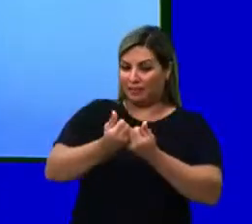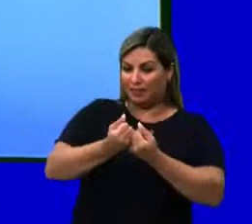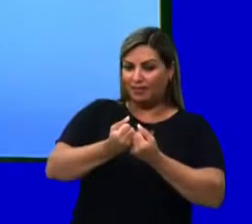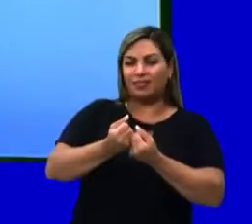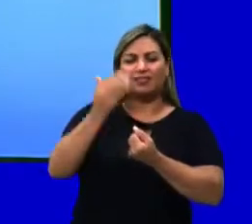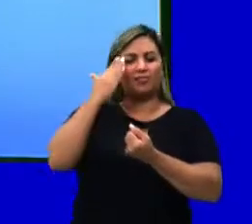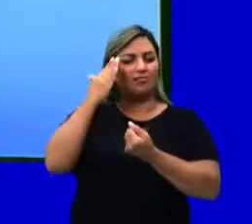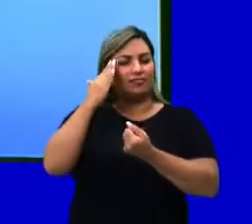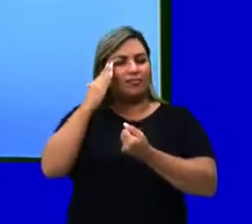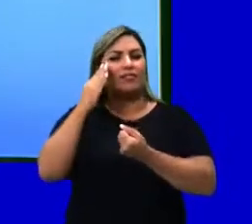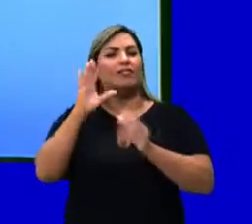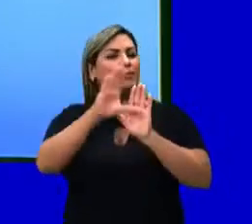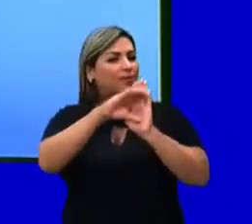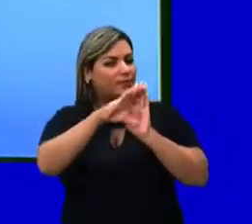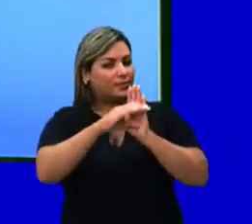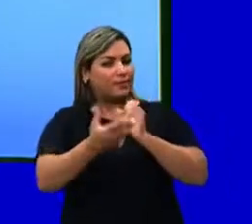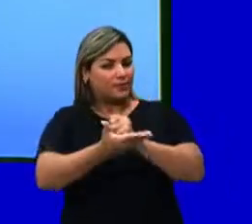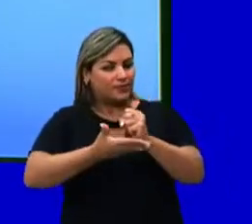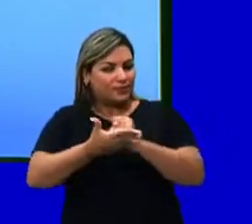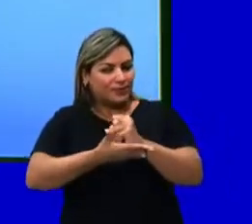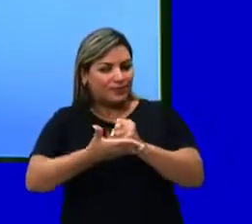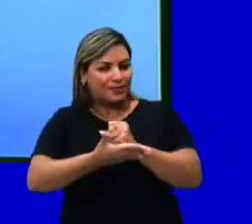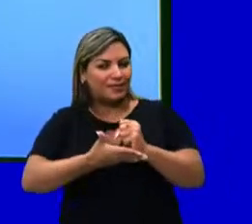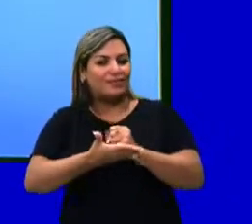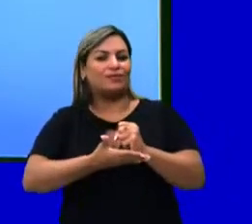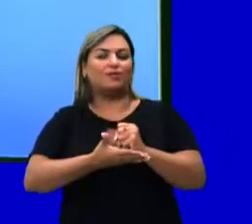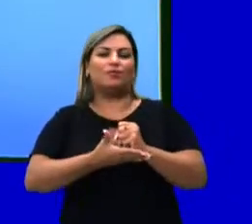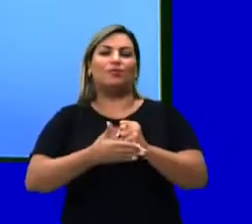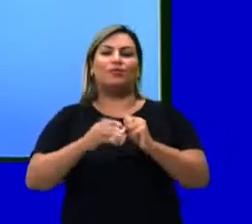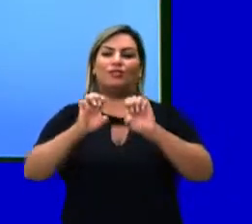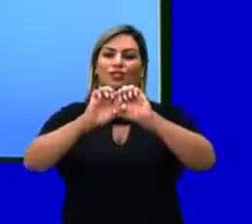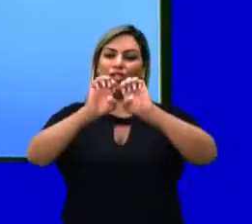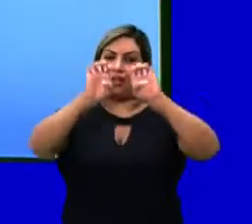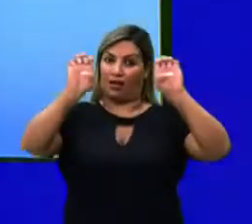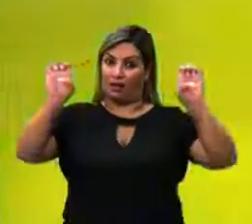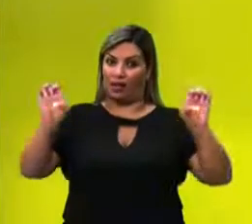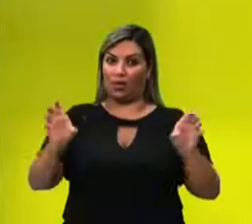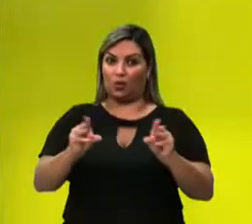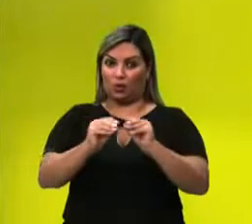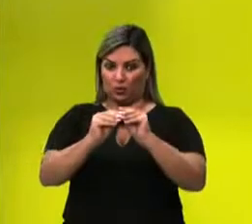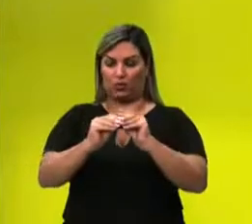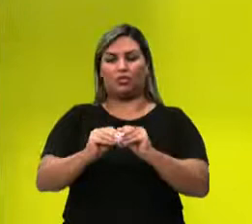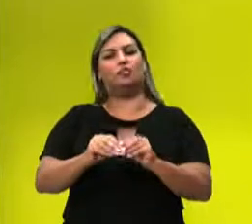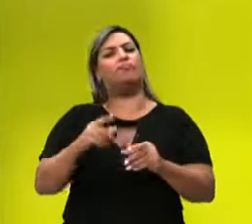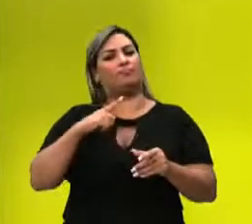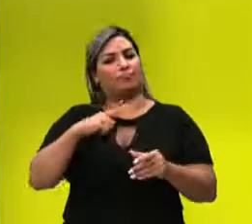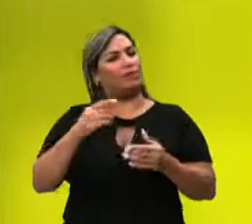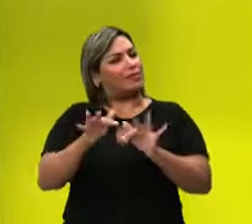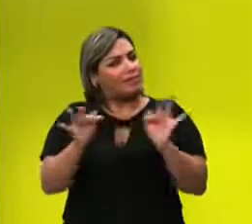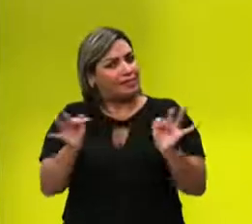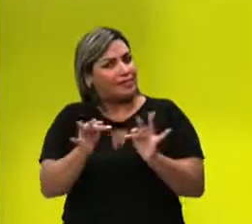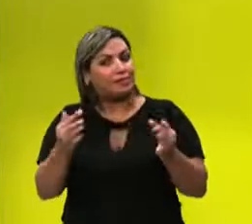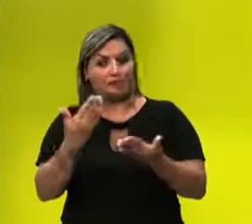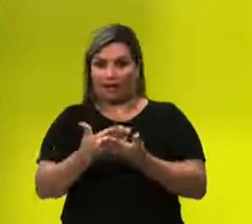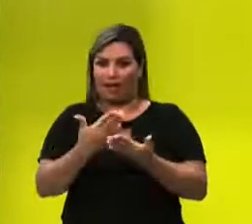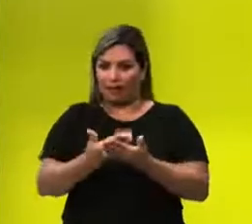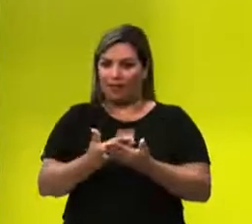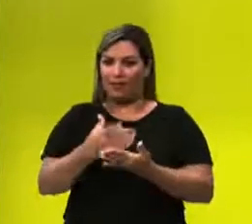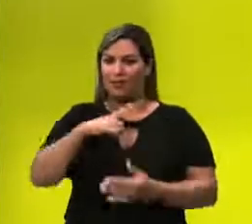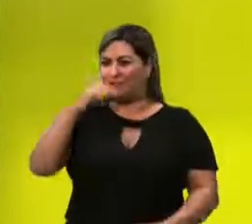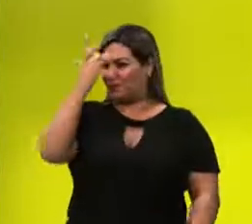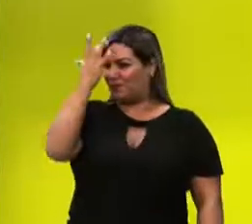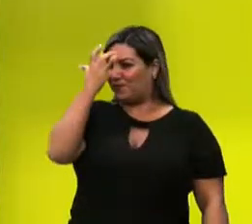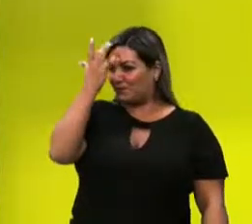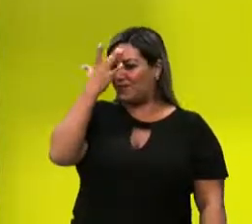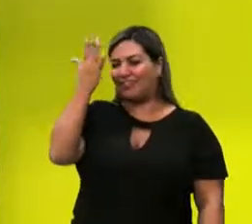de compreender os conceitos básicos de Ecologia. Então assim, bem simplesinho. Essa aula aqui está bem